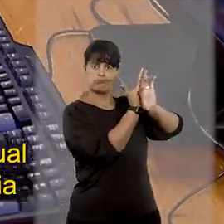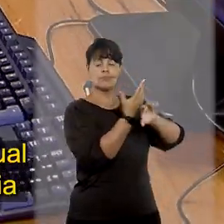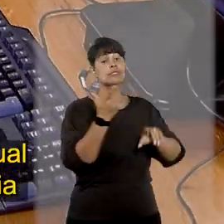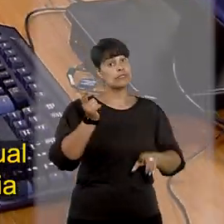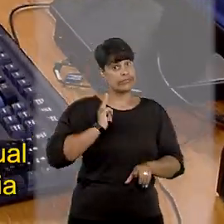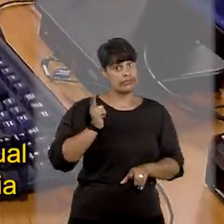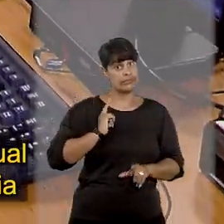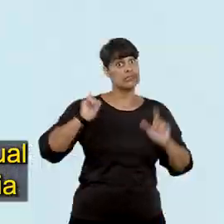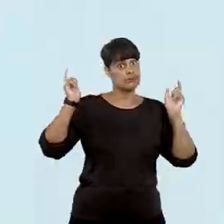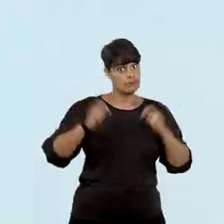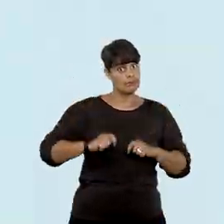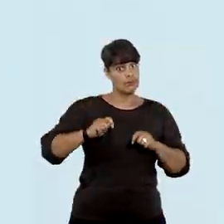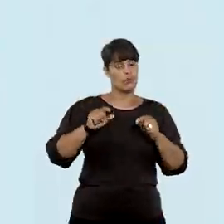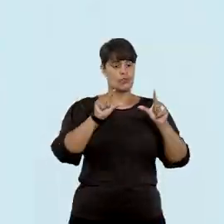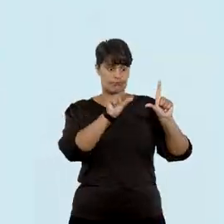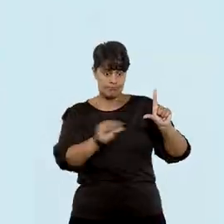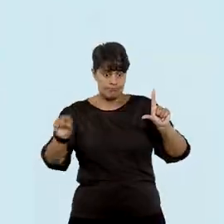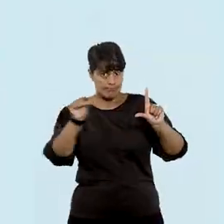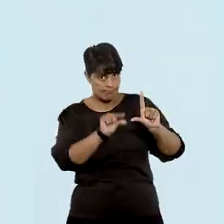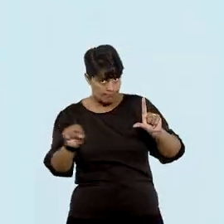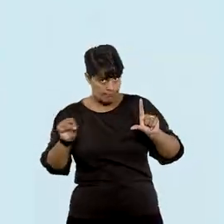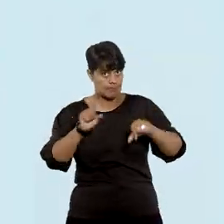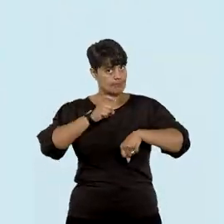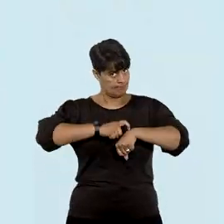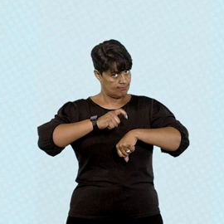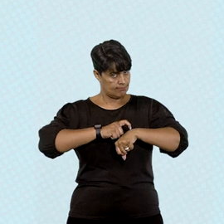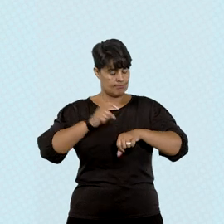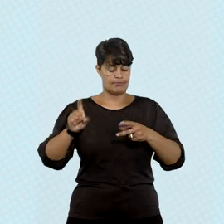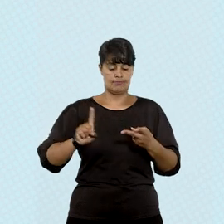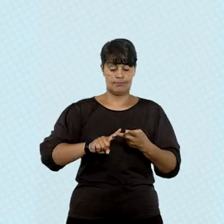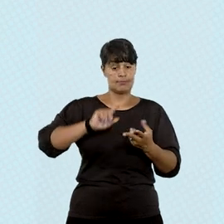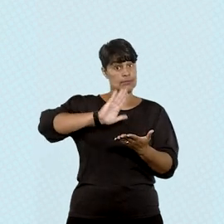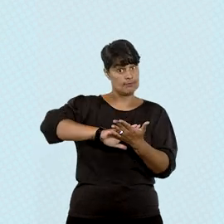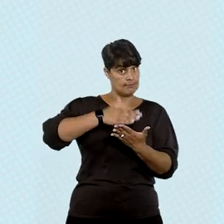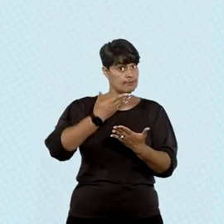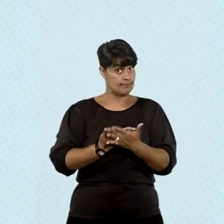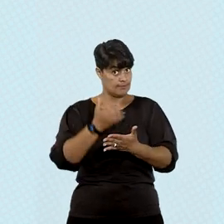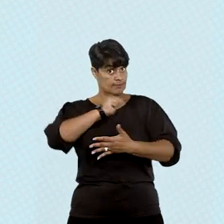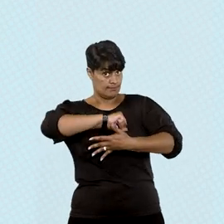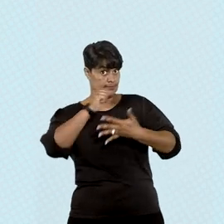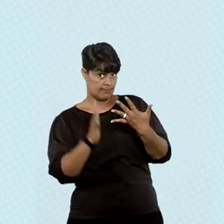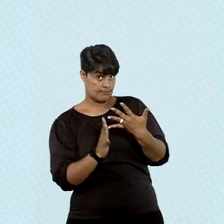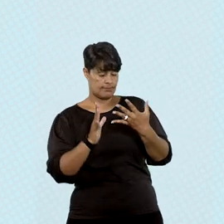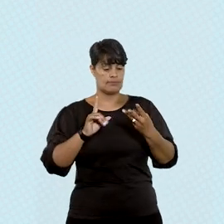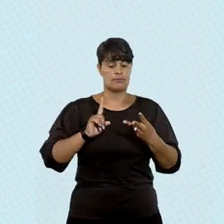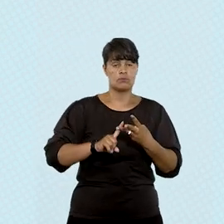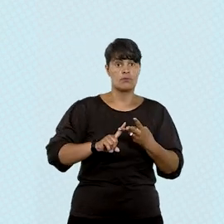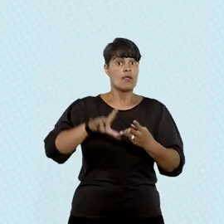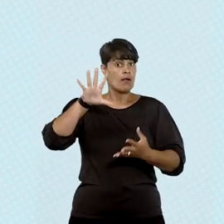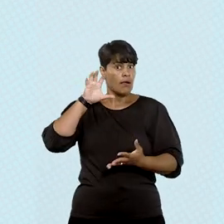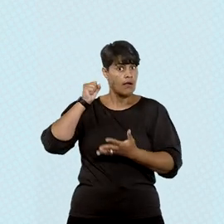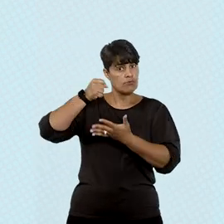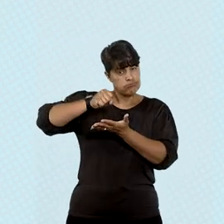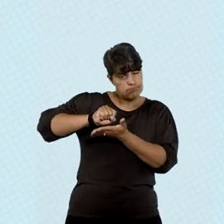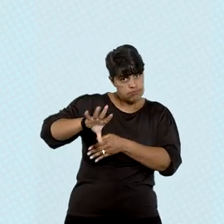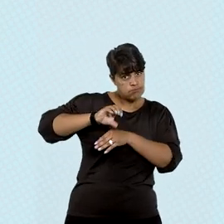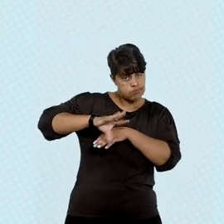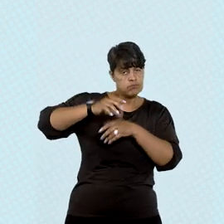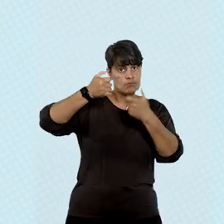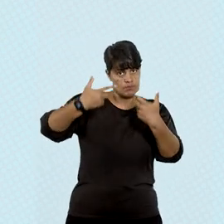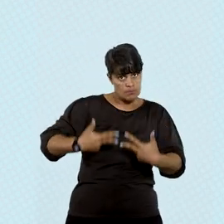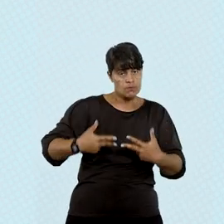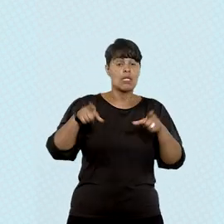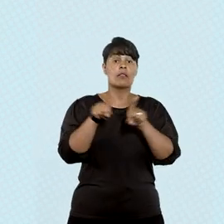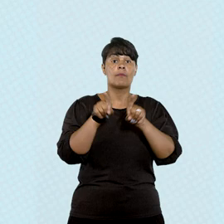videoconferência e conta com legenda em tempo real, intérprete de libras, audiodescrição dos sistemas